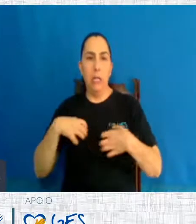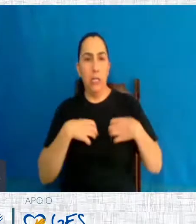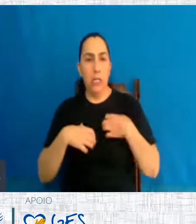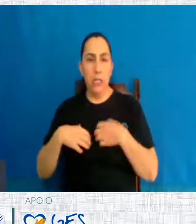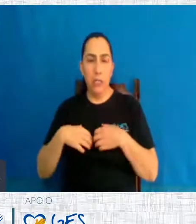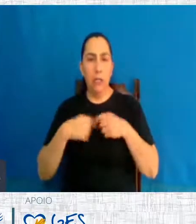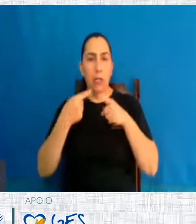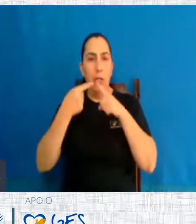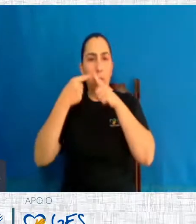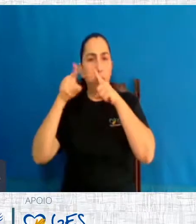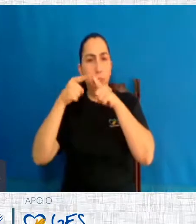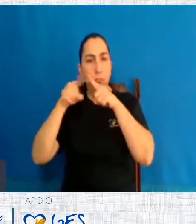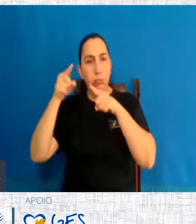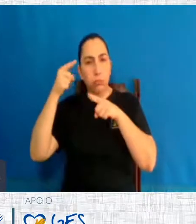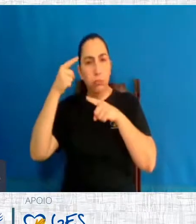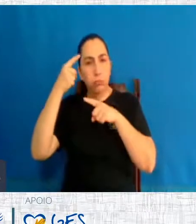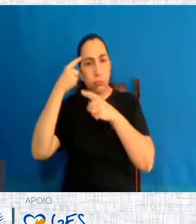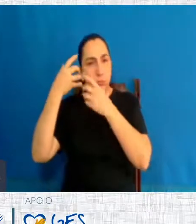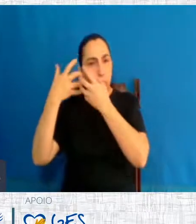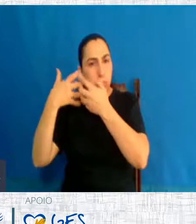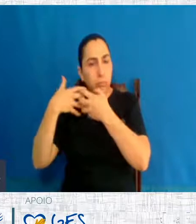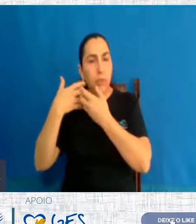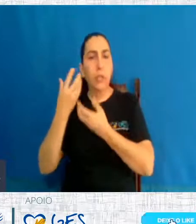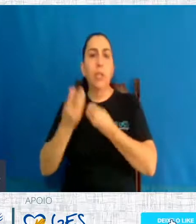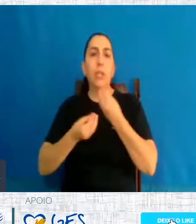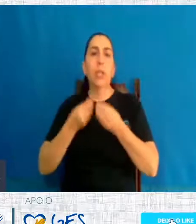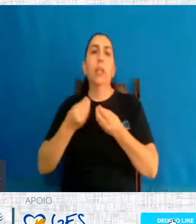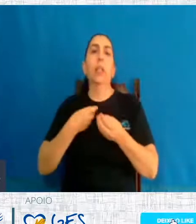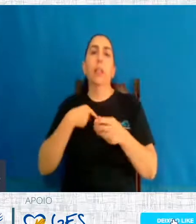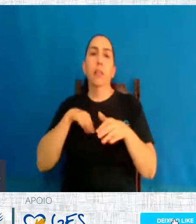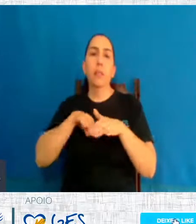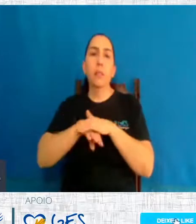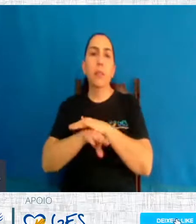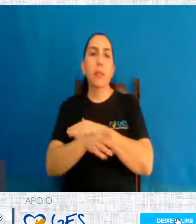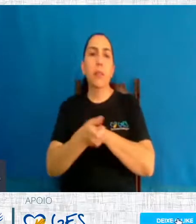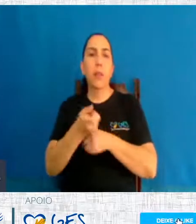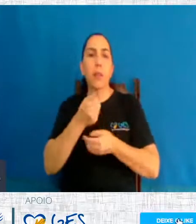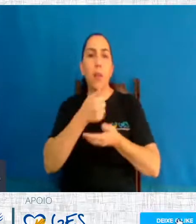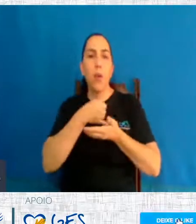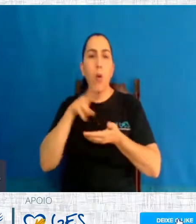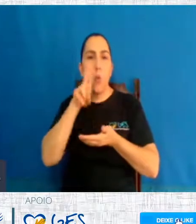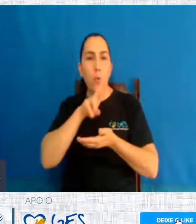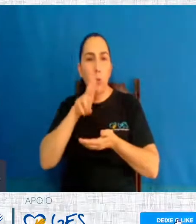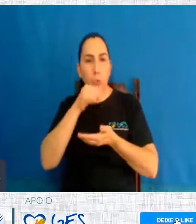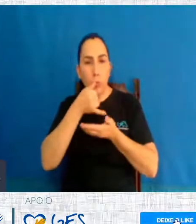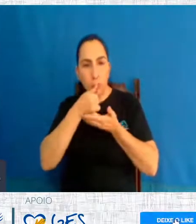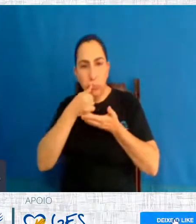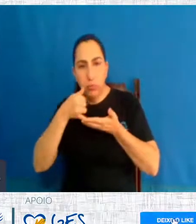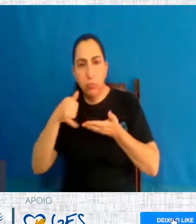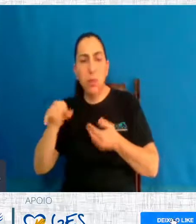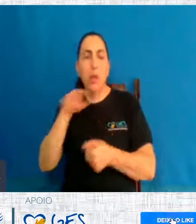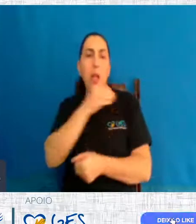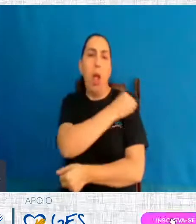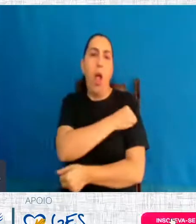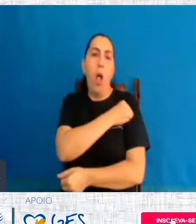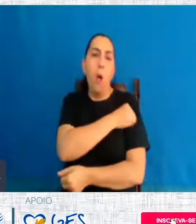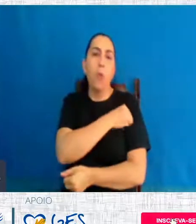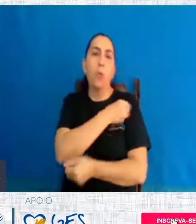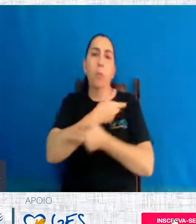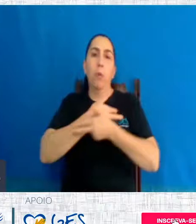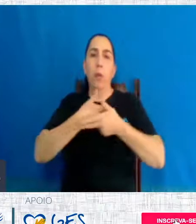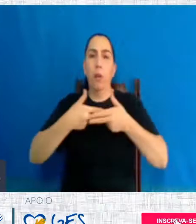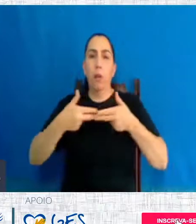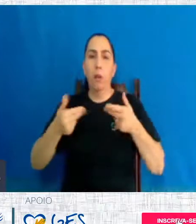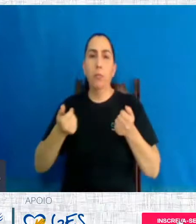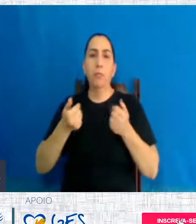síndrome do pânico, depressão, dependência química aumenta muito, alcoolismo, suicídio, etc. Olha aqui os